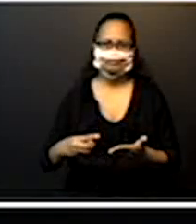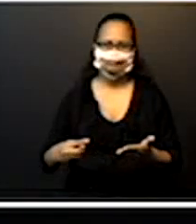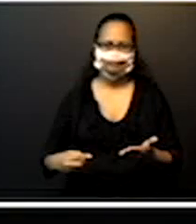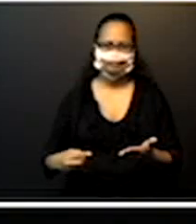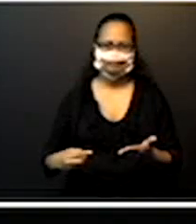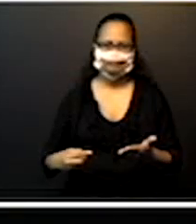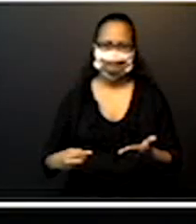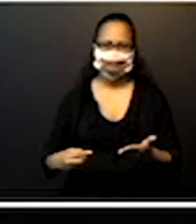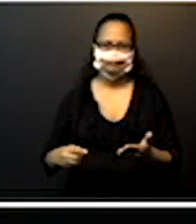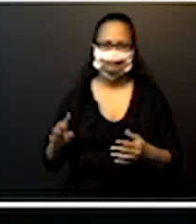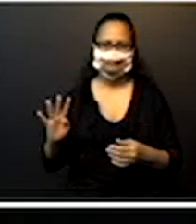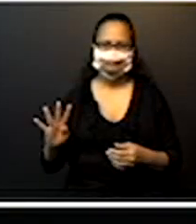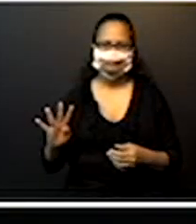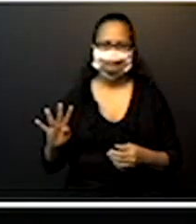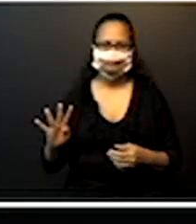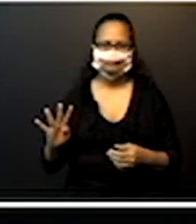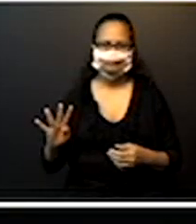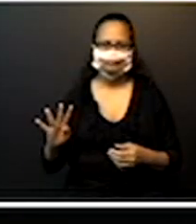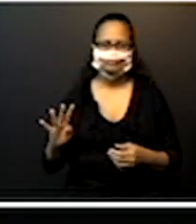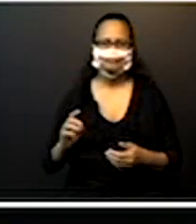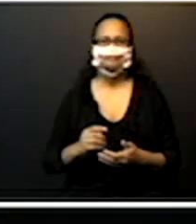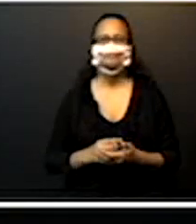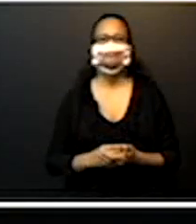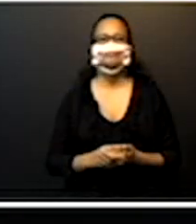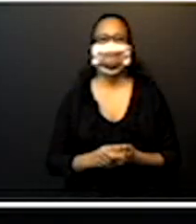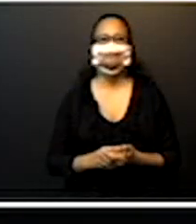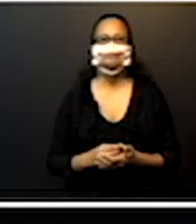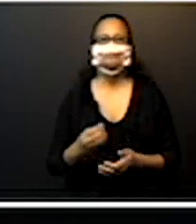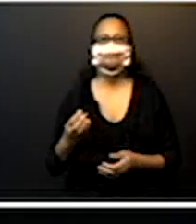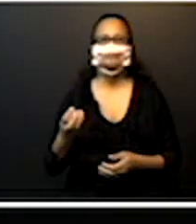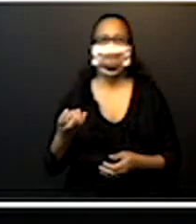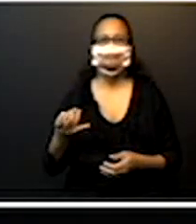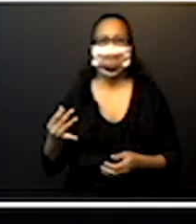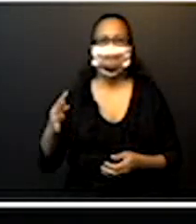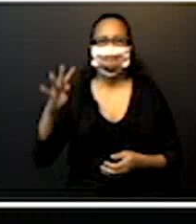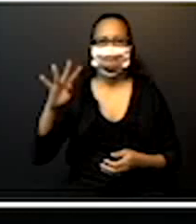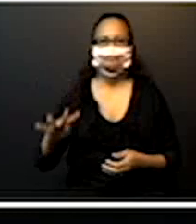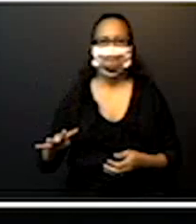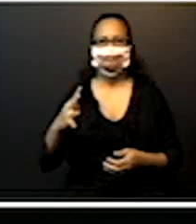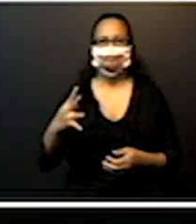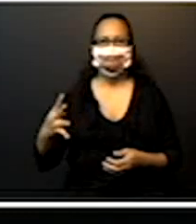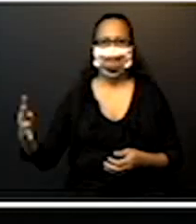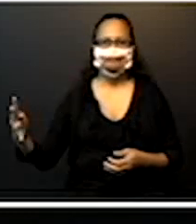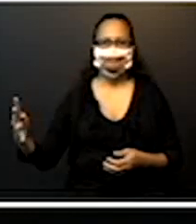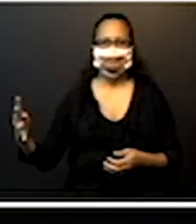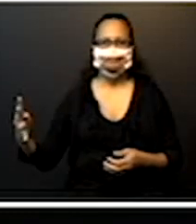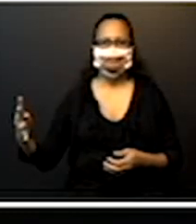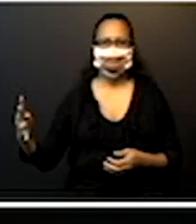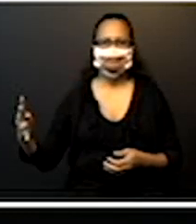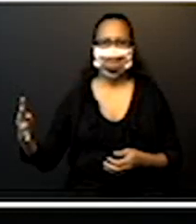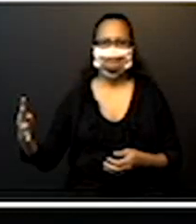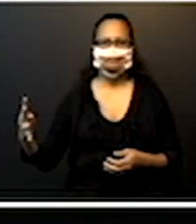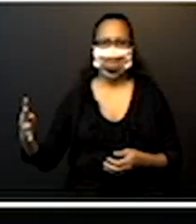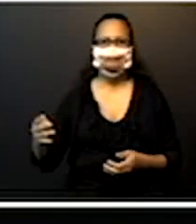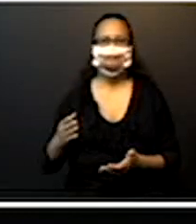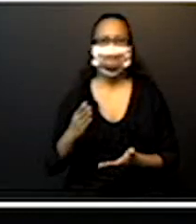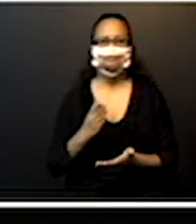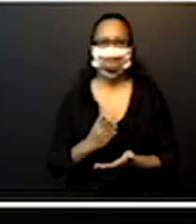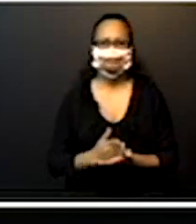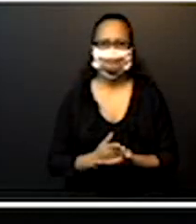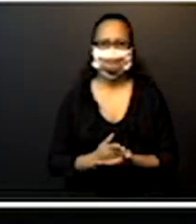de numeração decimal, que é de onde a gente parou. Nós paramos nessa unidade,